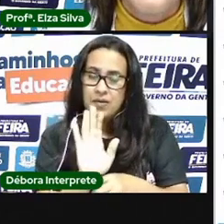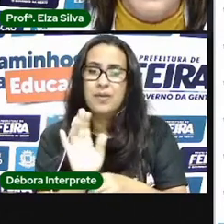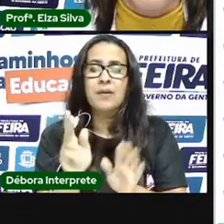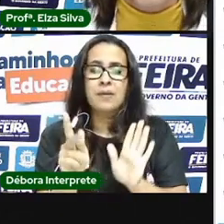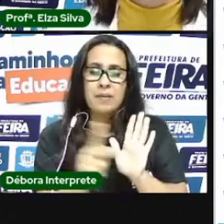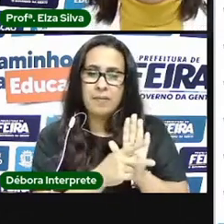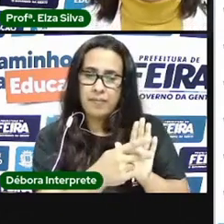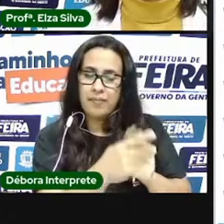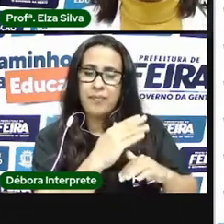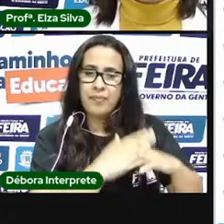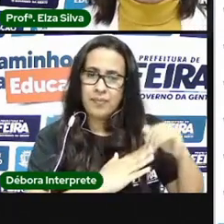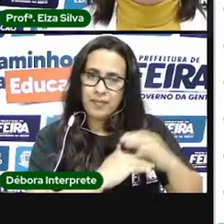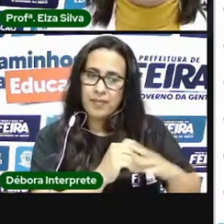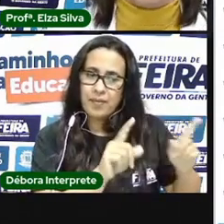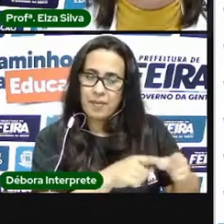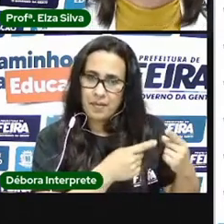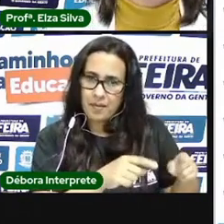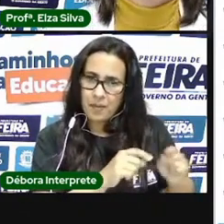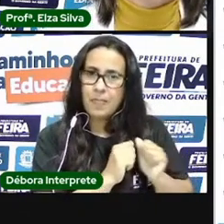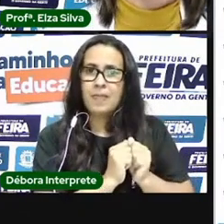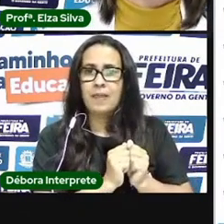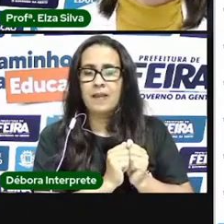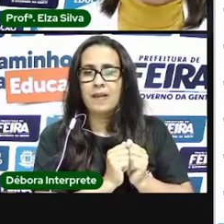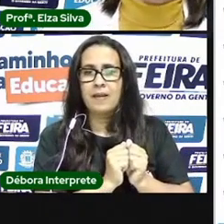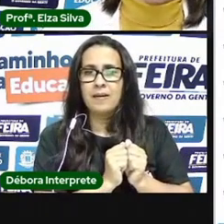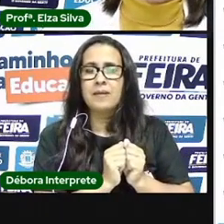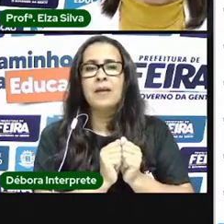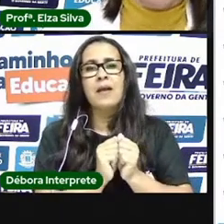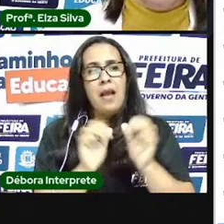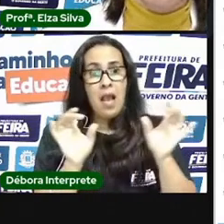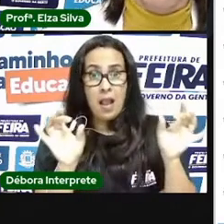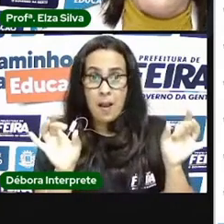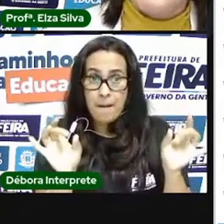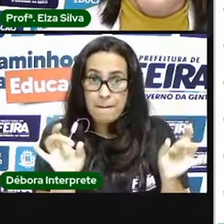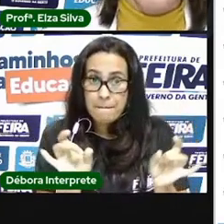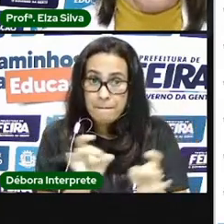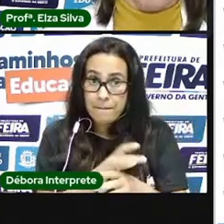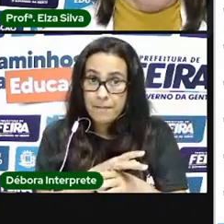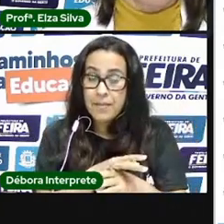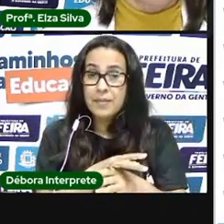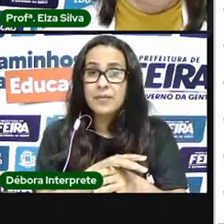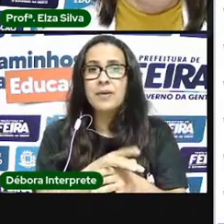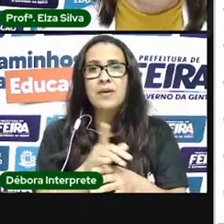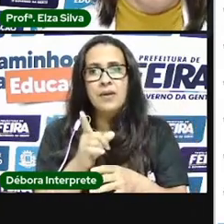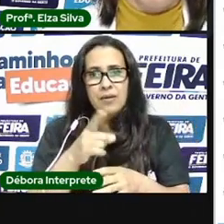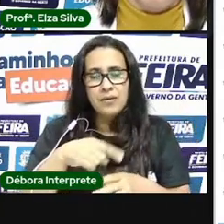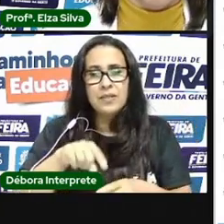vocês então partem para realizar e vencer esse desafio